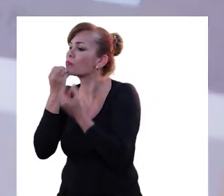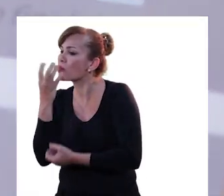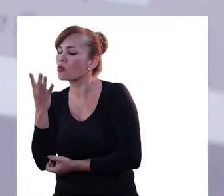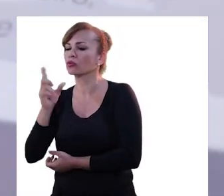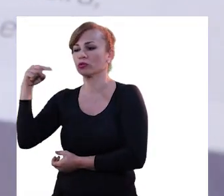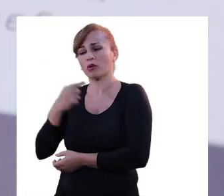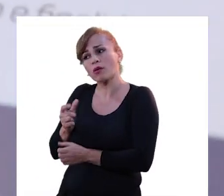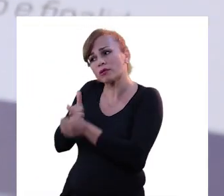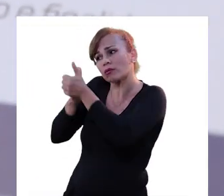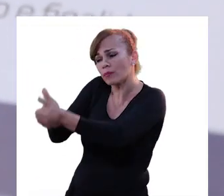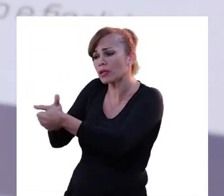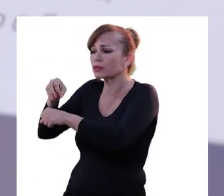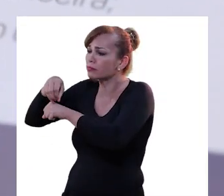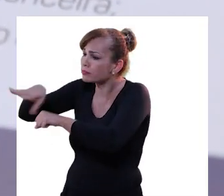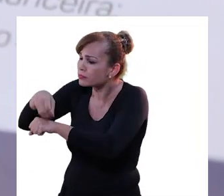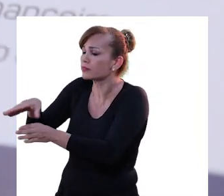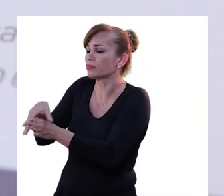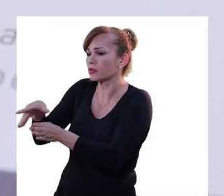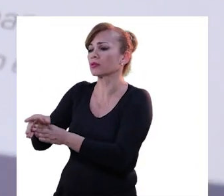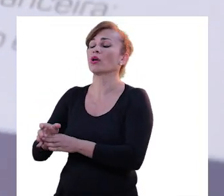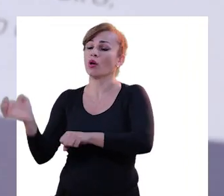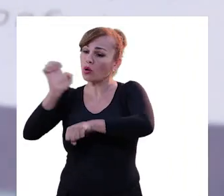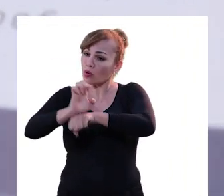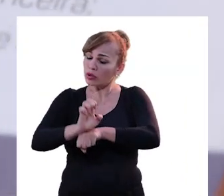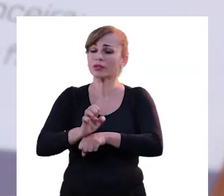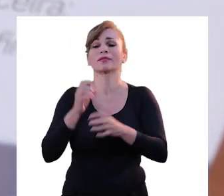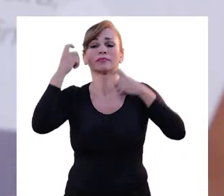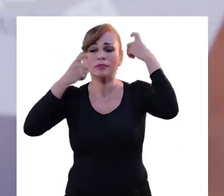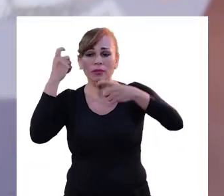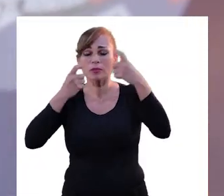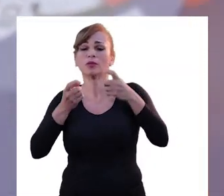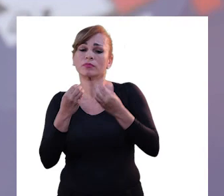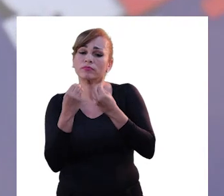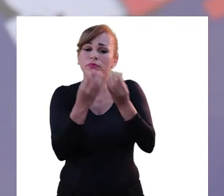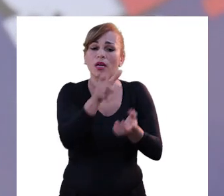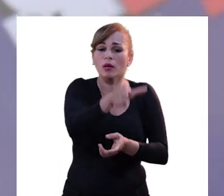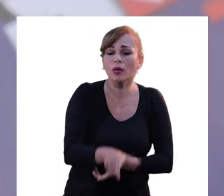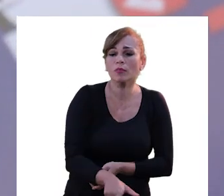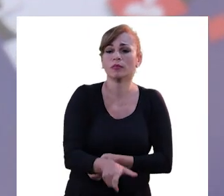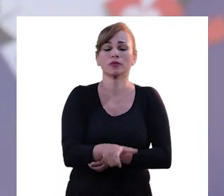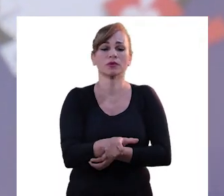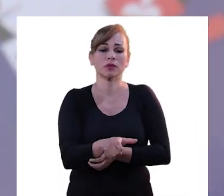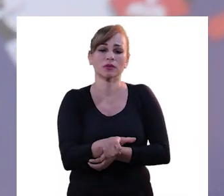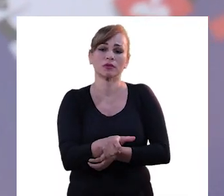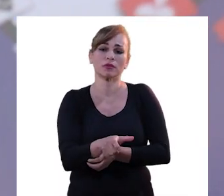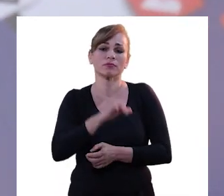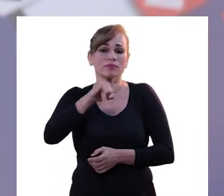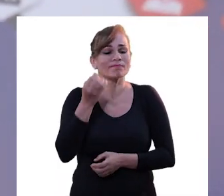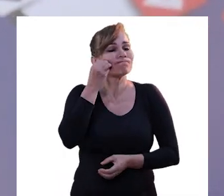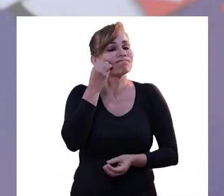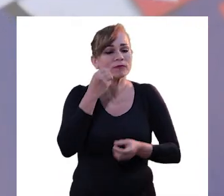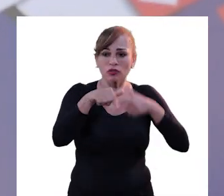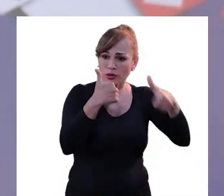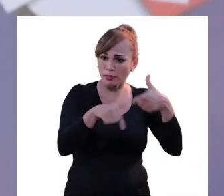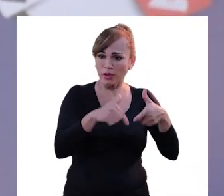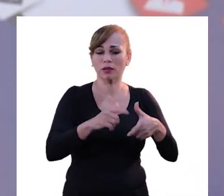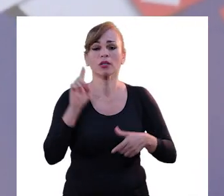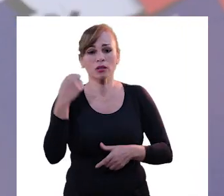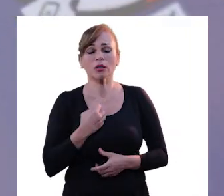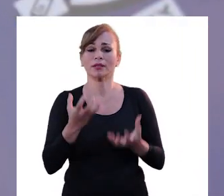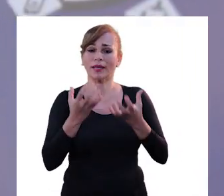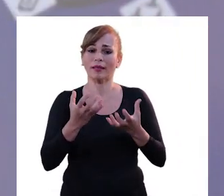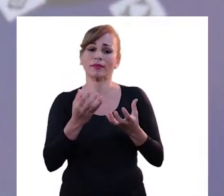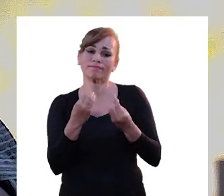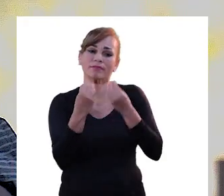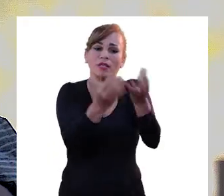benefícios, né? A gente faz esse acompanhamento, né? Então, assim, o Estado, ele está preocupado com a questão da ressocialização, para que a gente